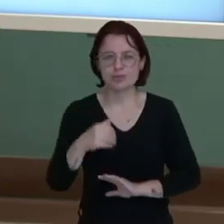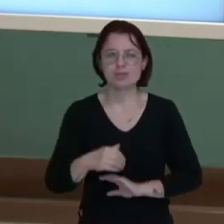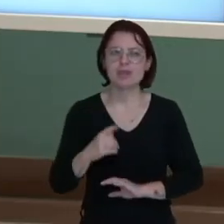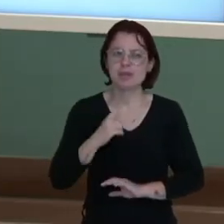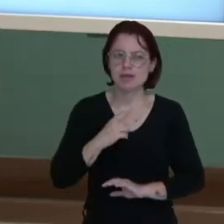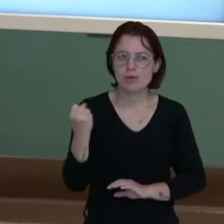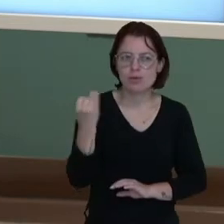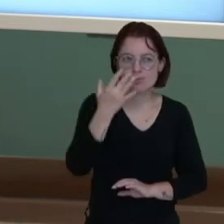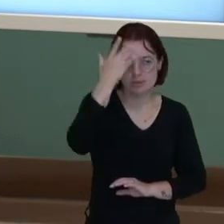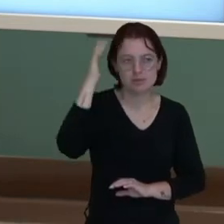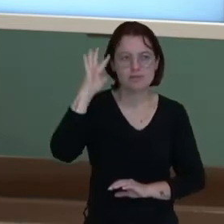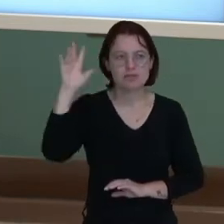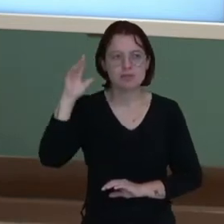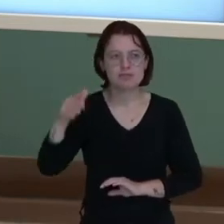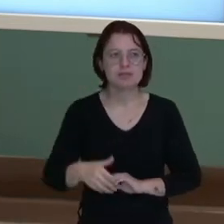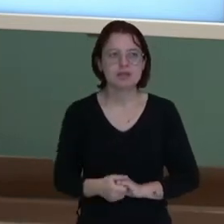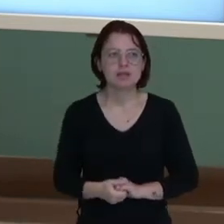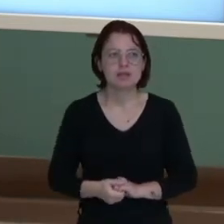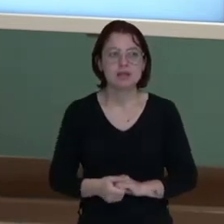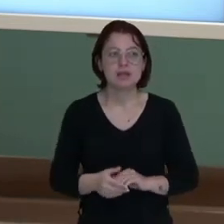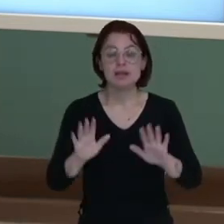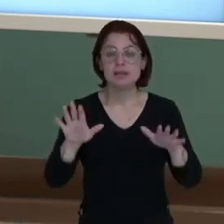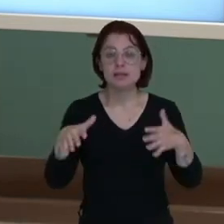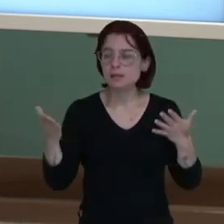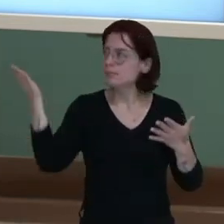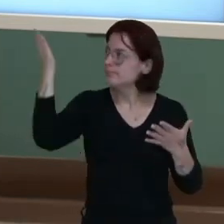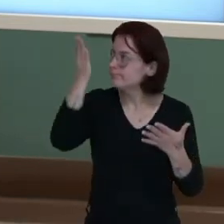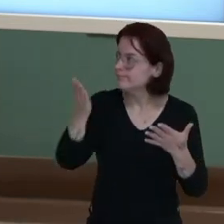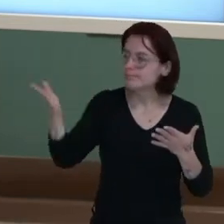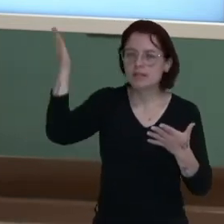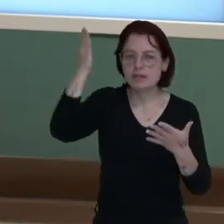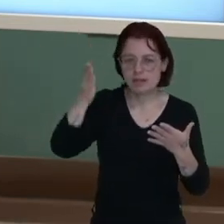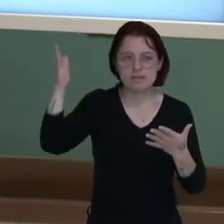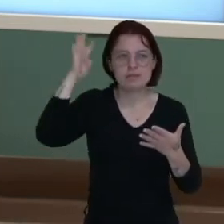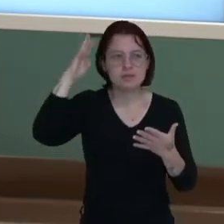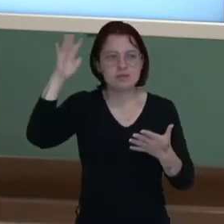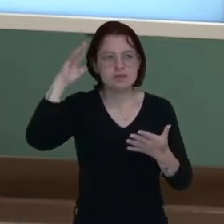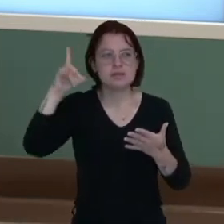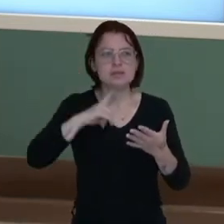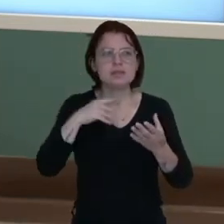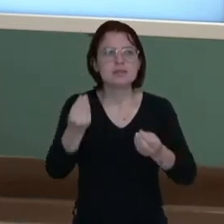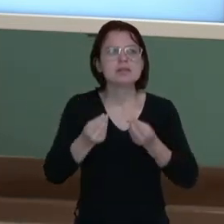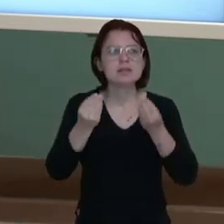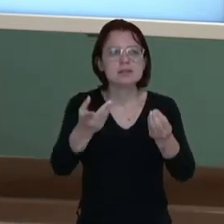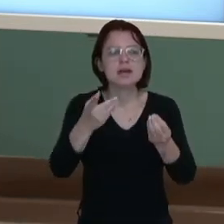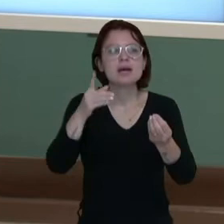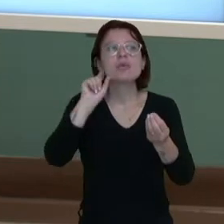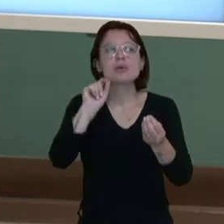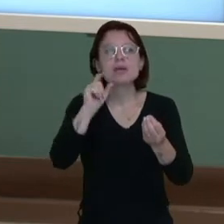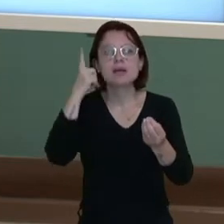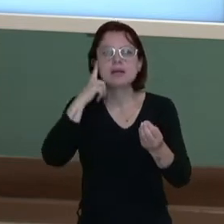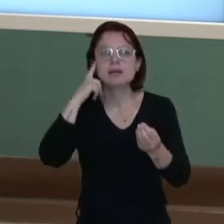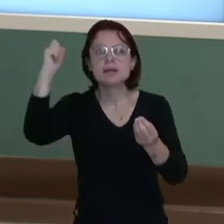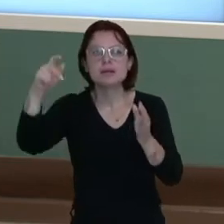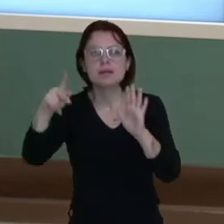filósofos iluministas. E dentre esses filósofos iluministas vão trazer para a gente a ideia da